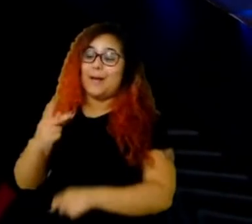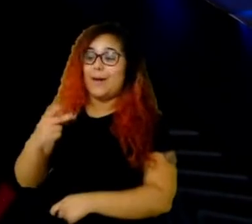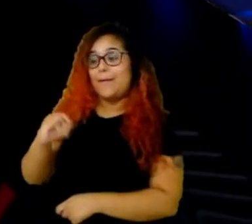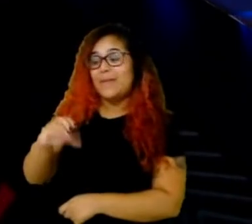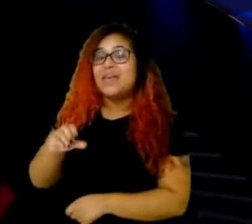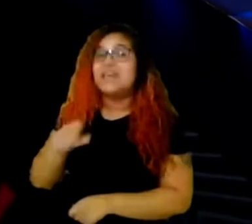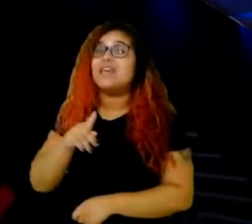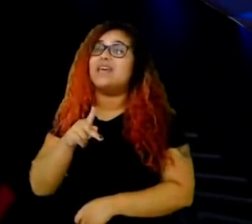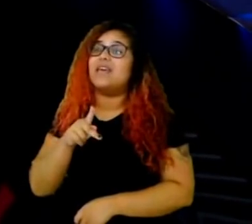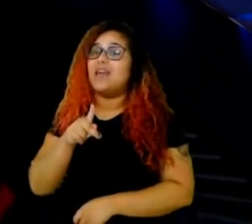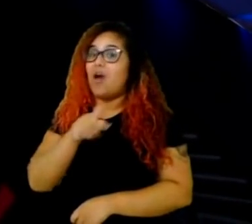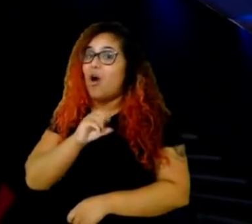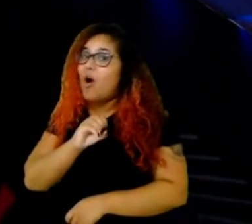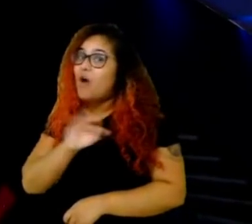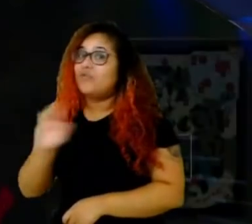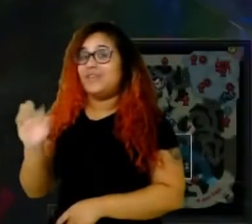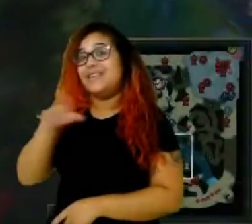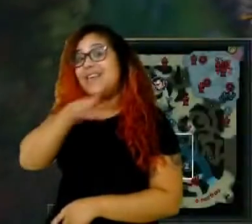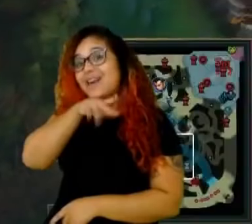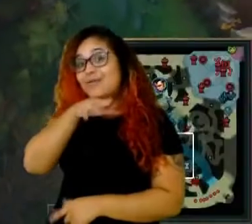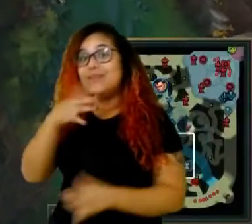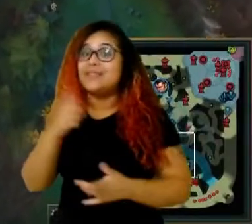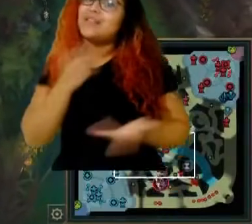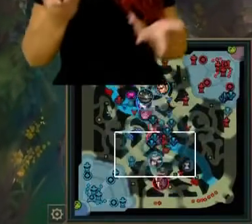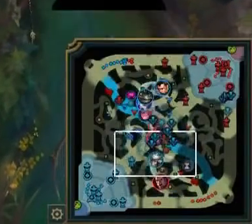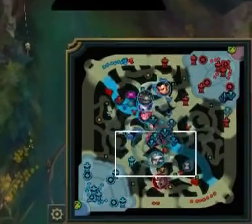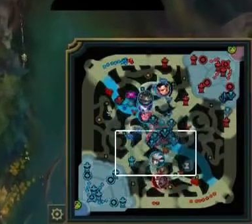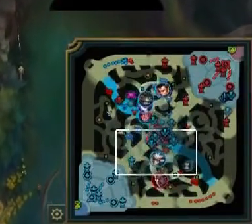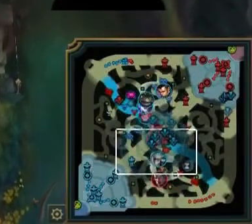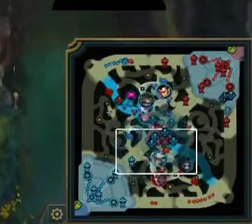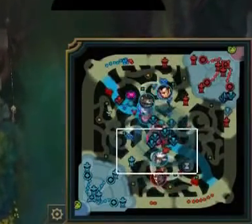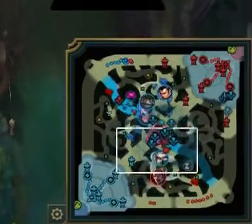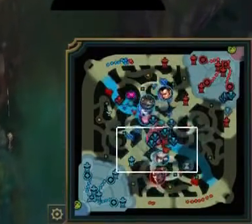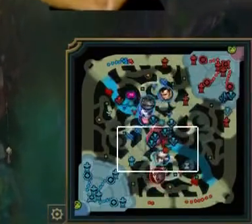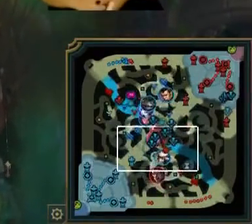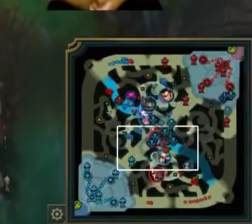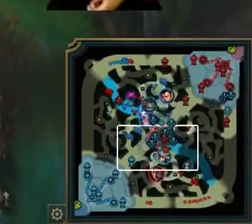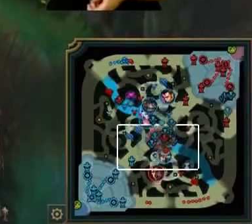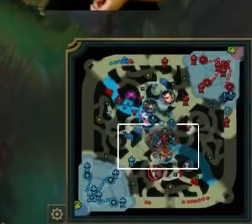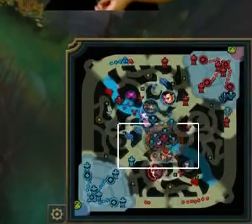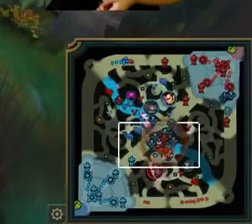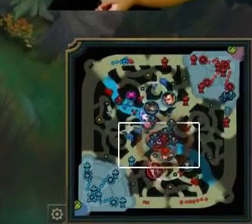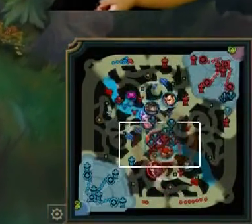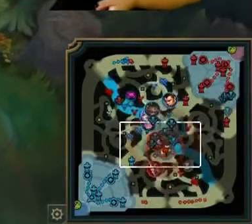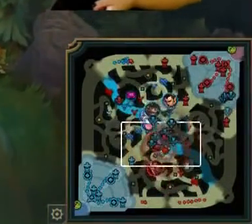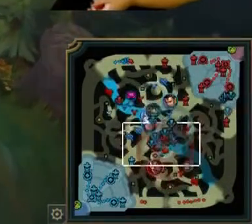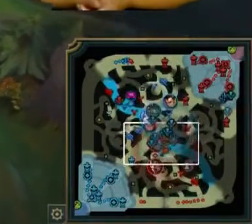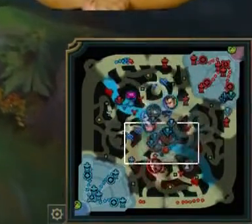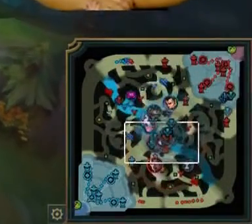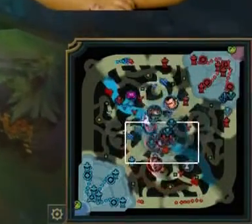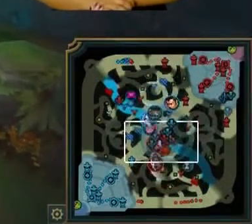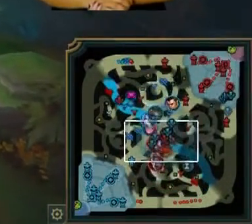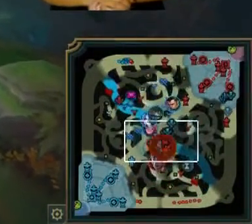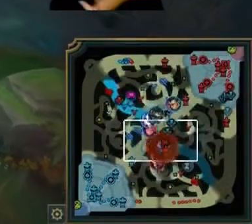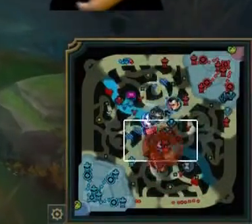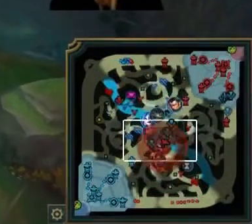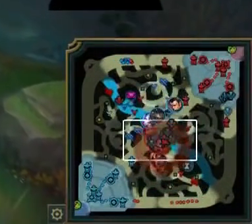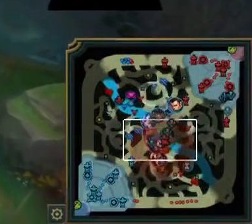visão. O que você acha? Você sendo... Convivendo aí bastante com estudo. Eu vou falar aqui, porque, assim, depois da primeira semana, que isso aconteceu nos dois dias,